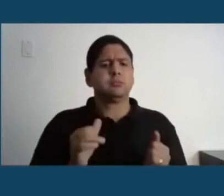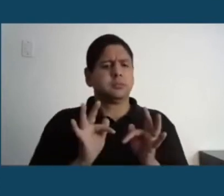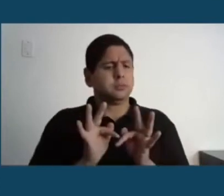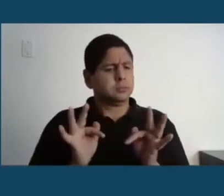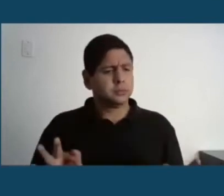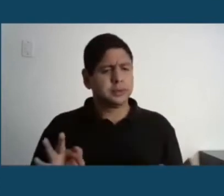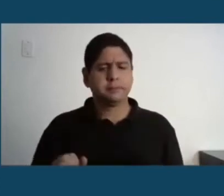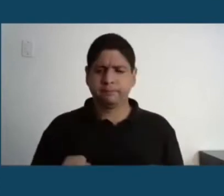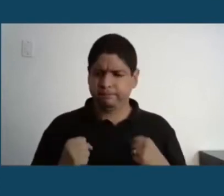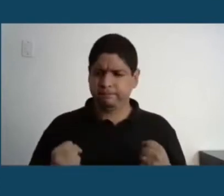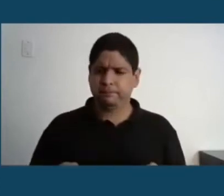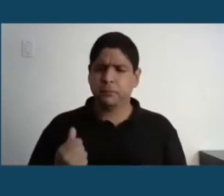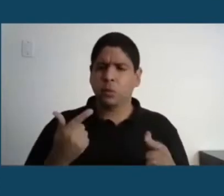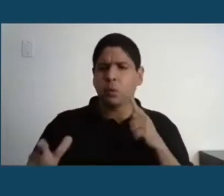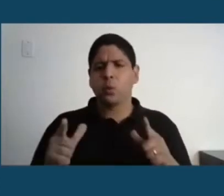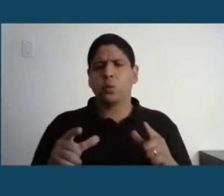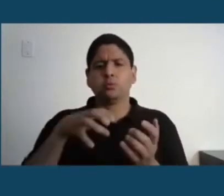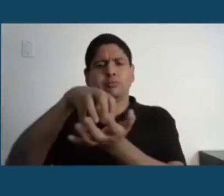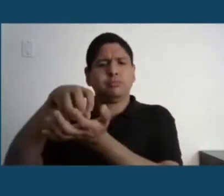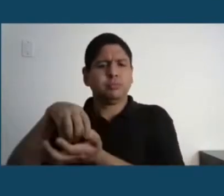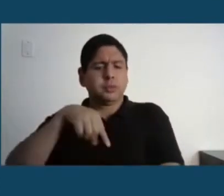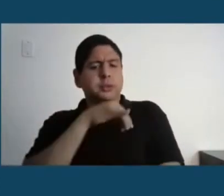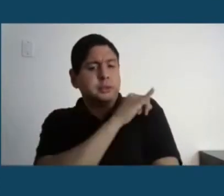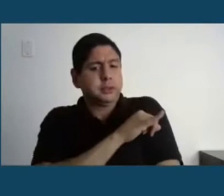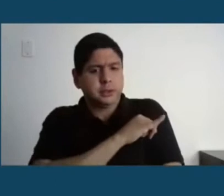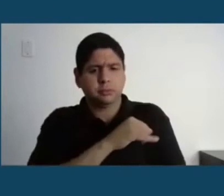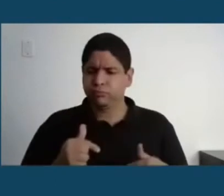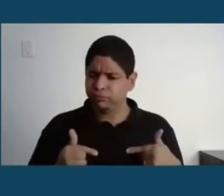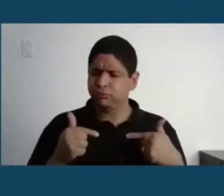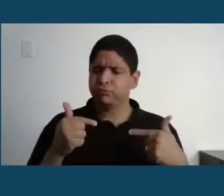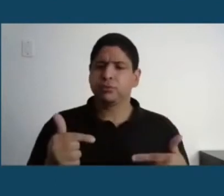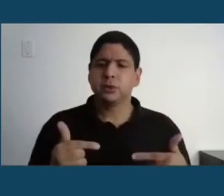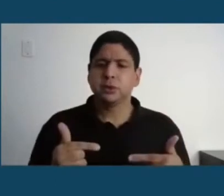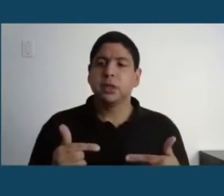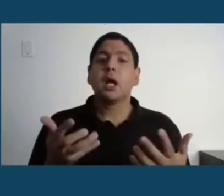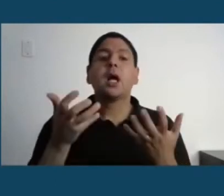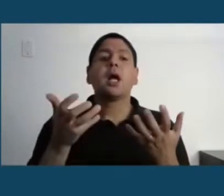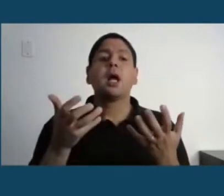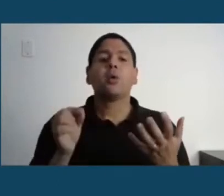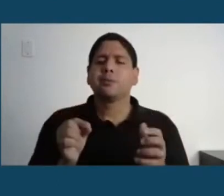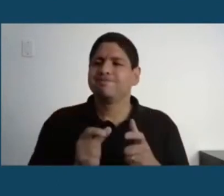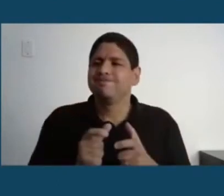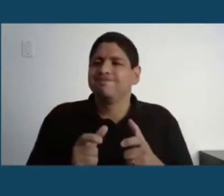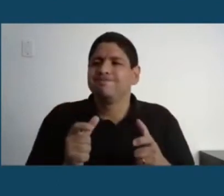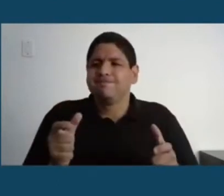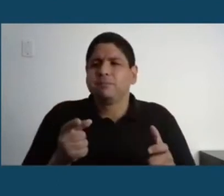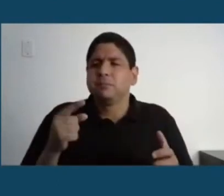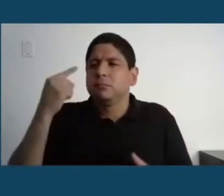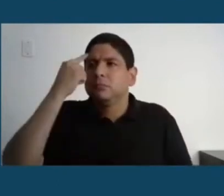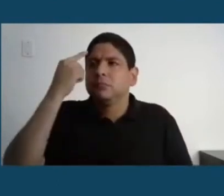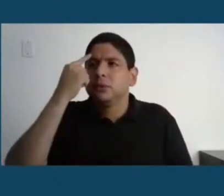outros municípios aqui do estado do Rio de Janeiro, levando esse espírito, que é o espírito da ciência.